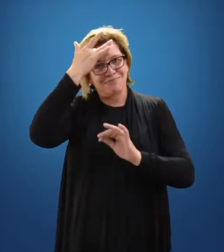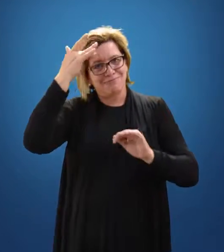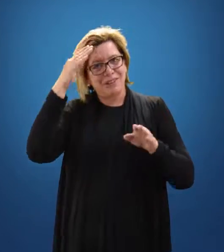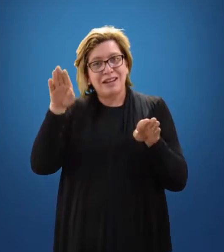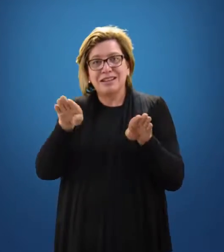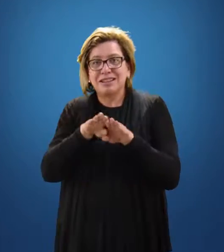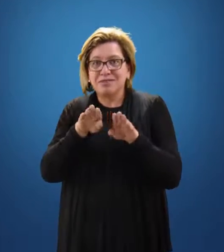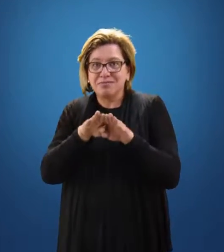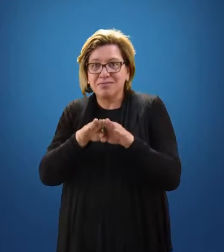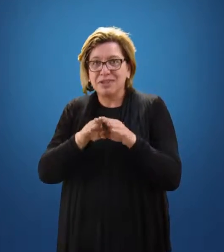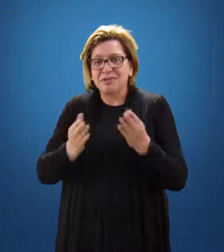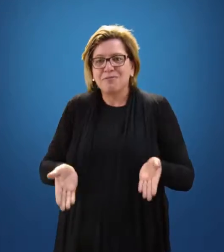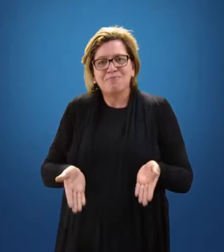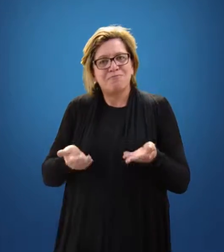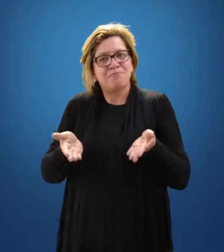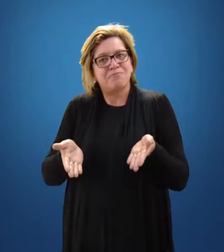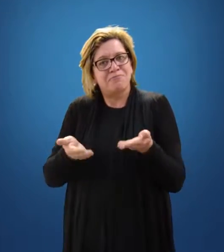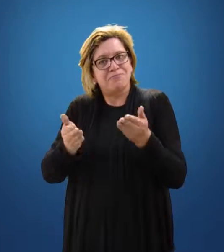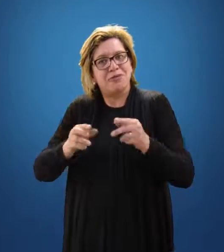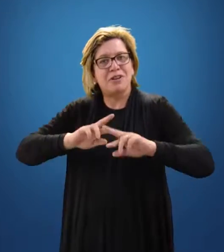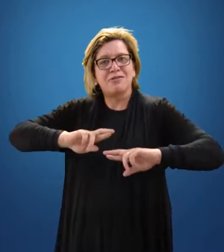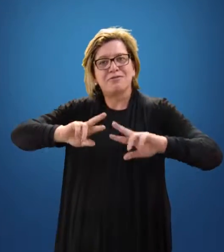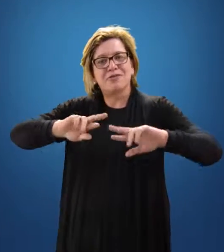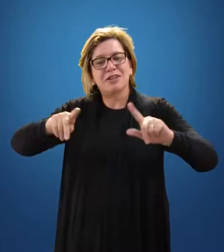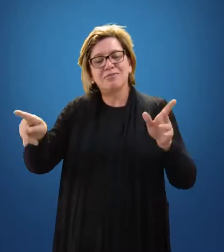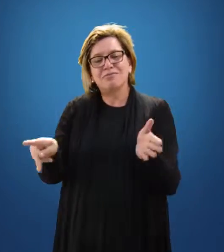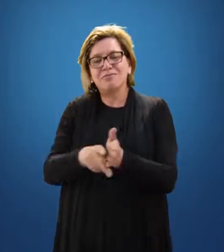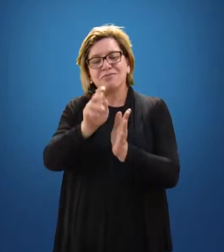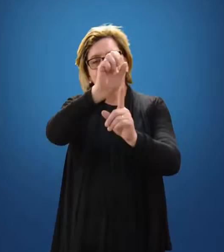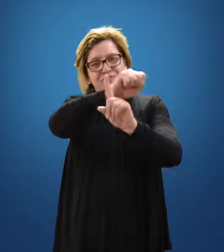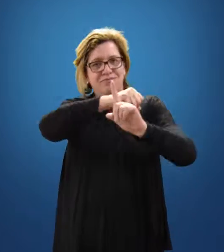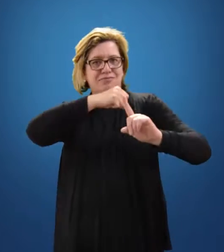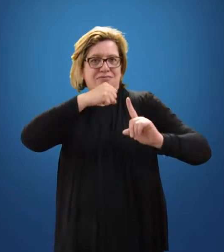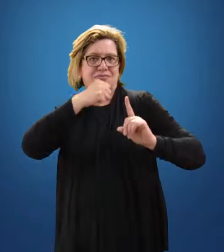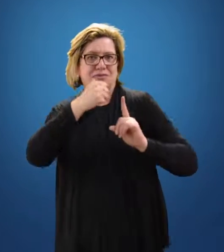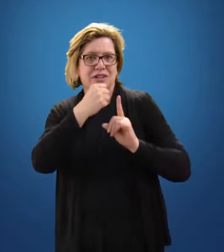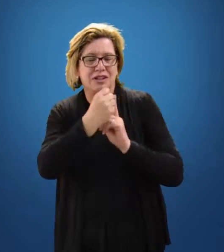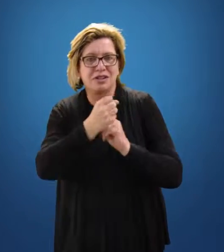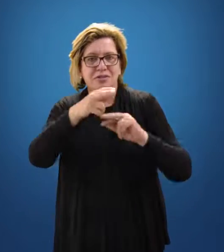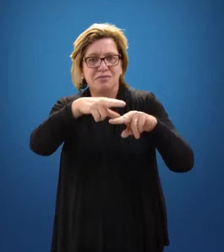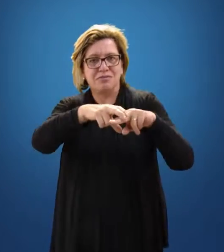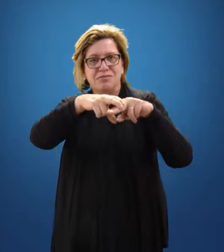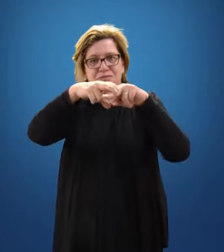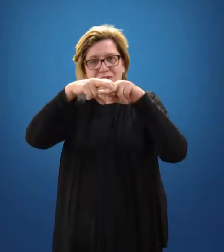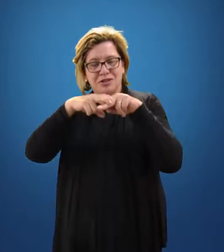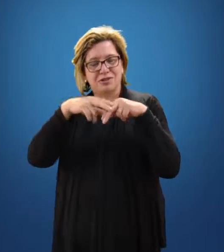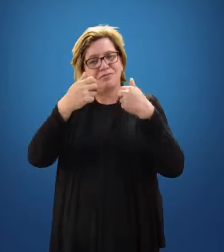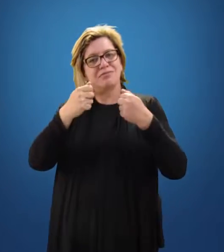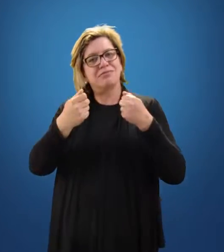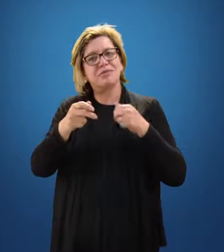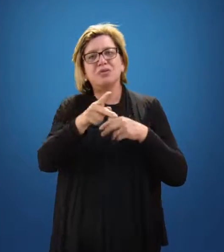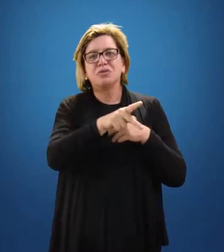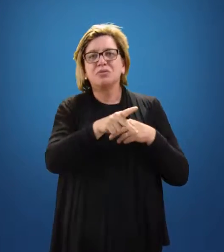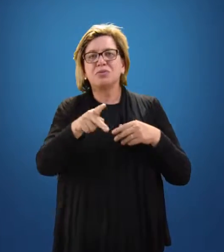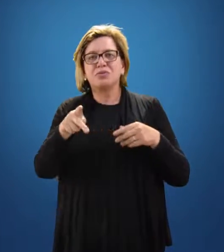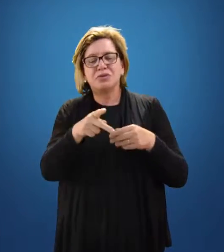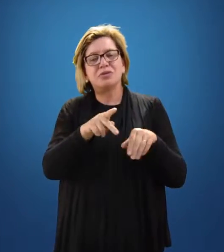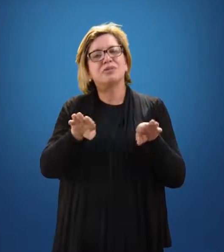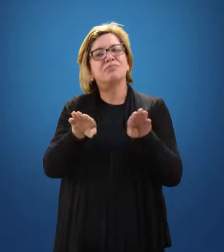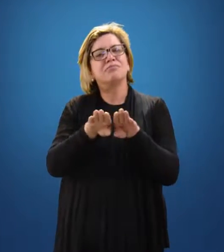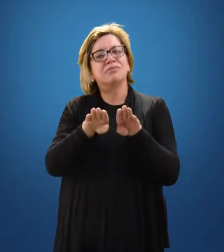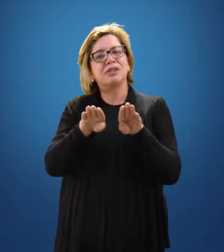dessas diversidades em nossa sociedade. Para isso, é preciso que o professor também